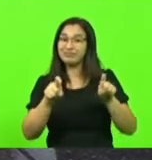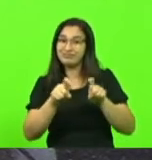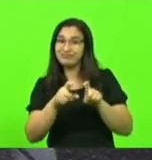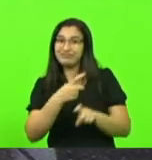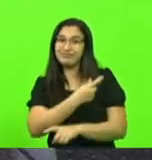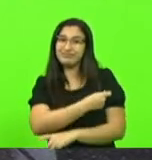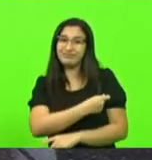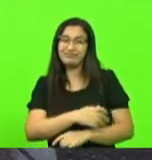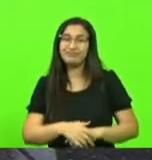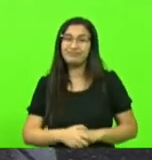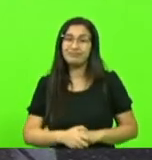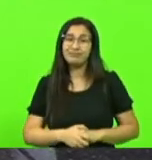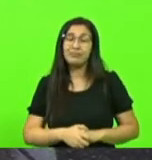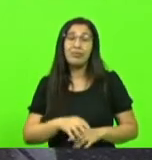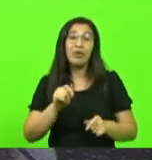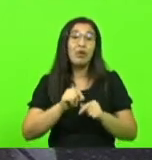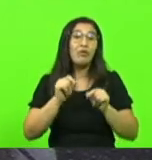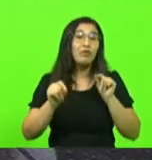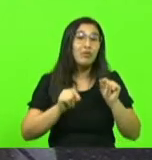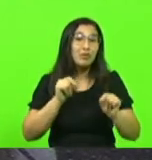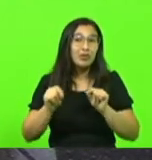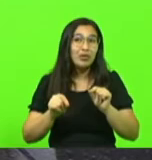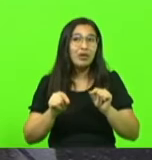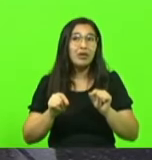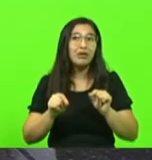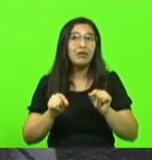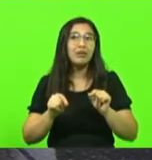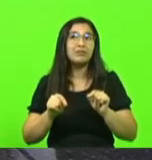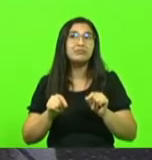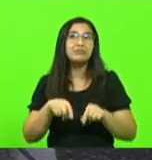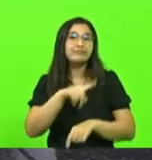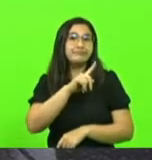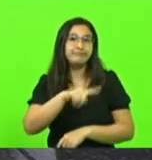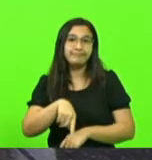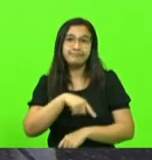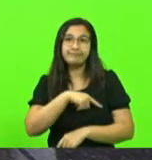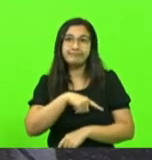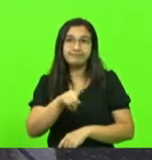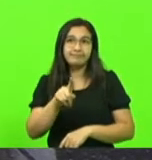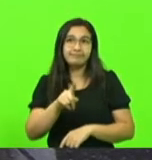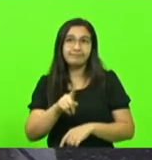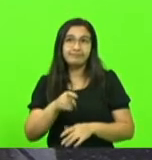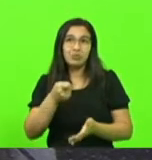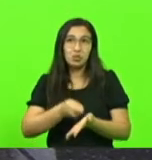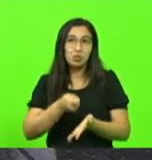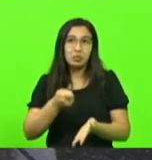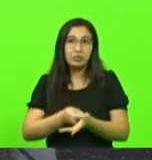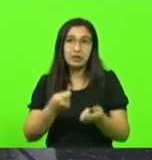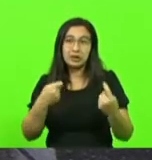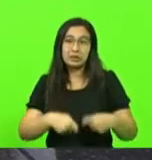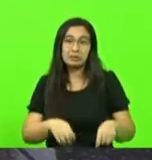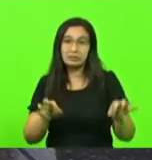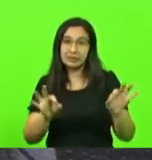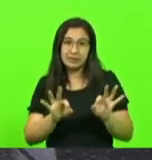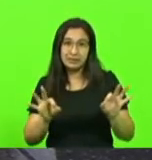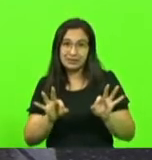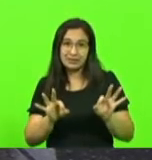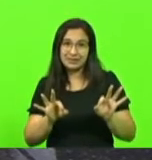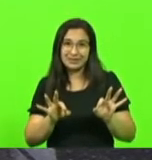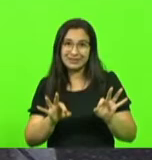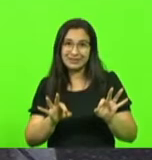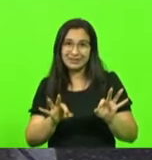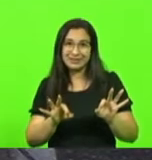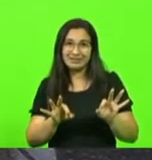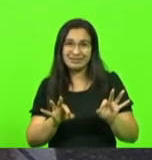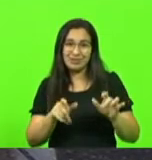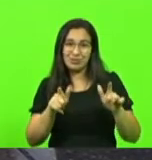E aí, o que eles tiveram que fazer? Tiveram que deixar de ser obrigatório para a questão do Natal Luz, porque senão